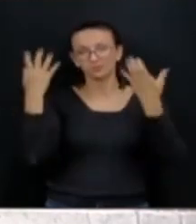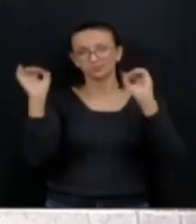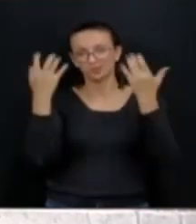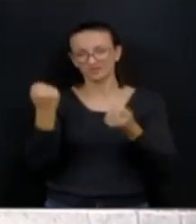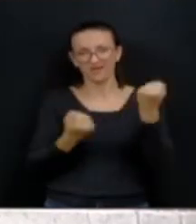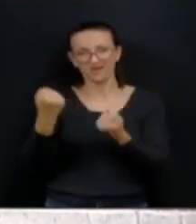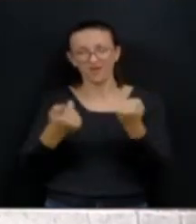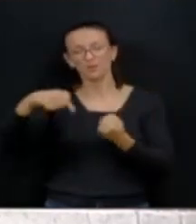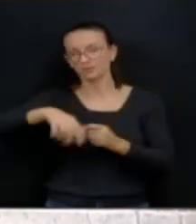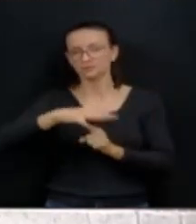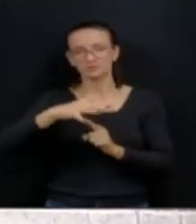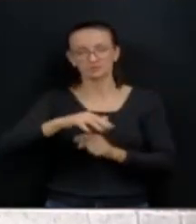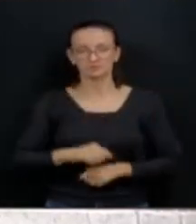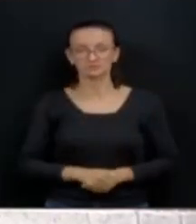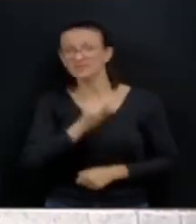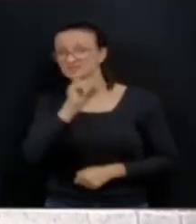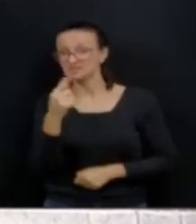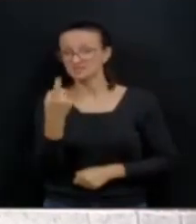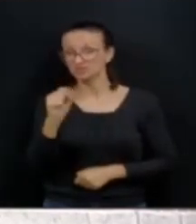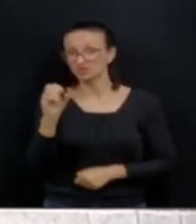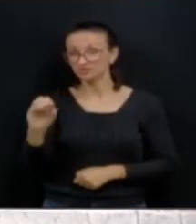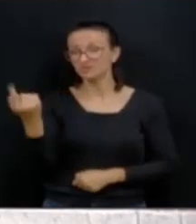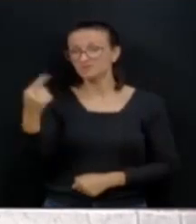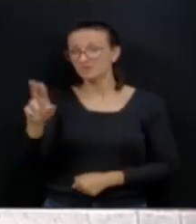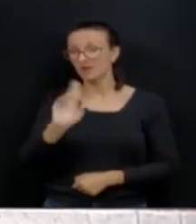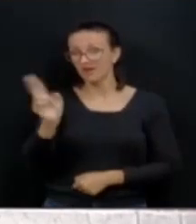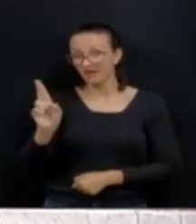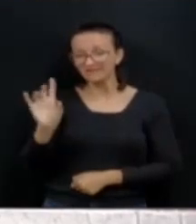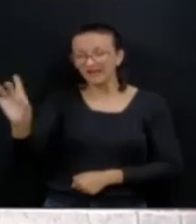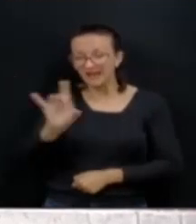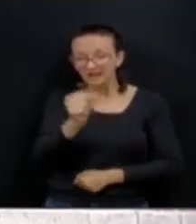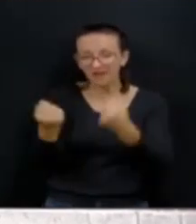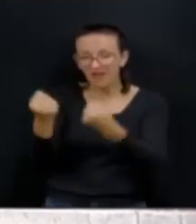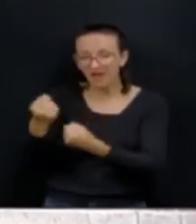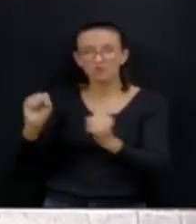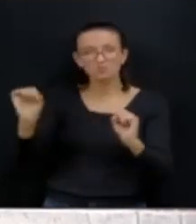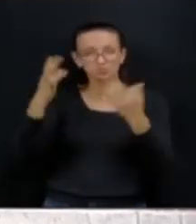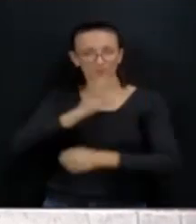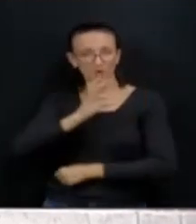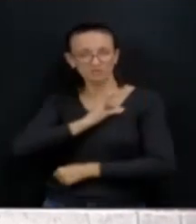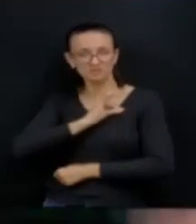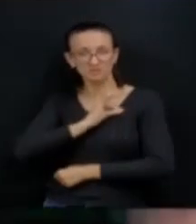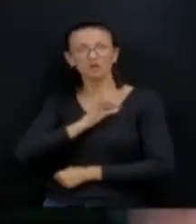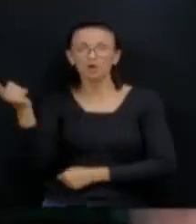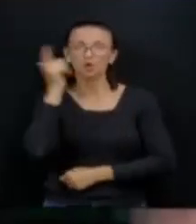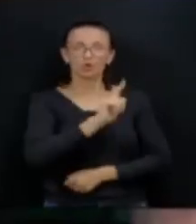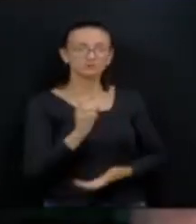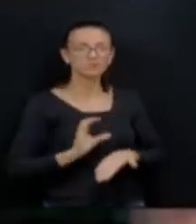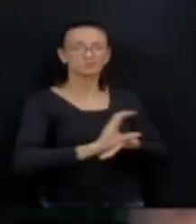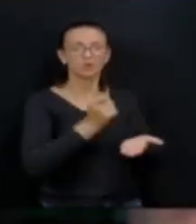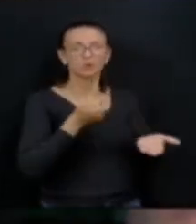Se você pegar 180 mil reais, que é o custo de cada viatura colocada pelo Estado, daria para comprar 63